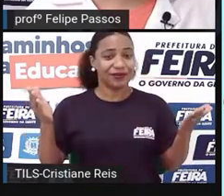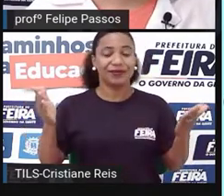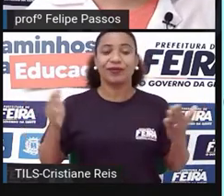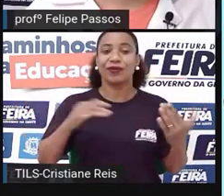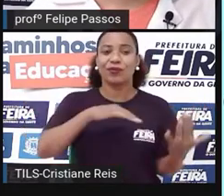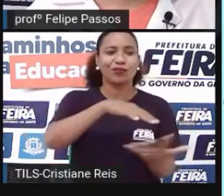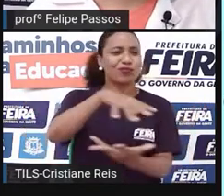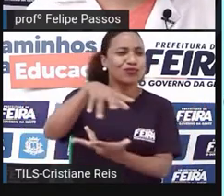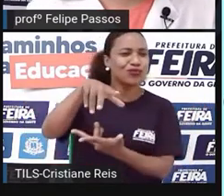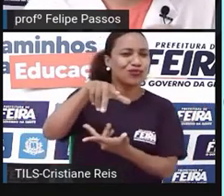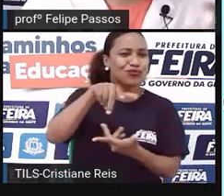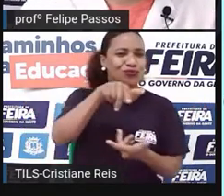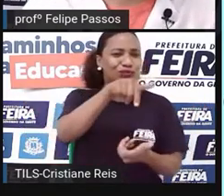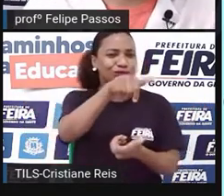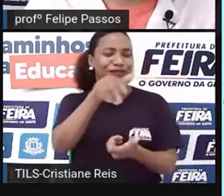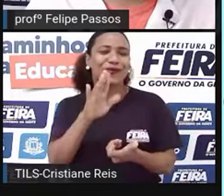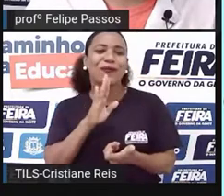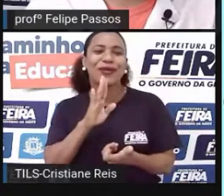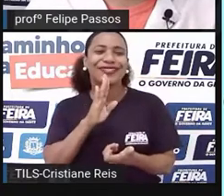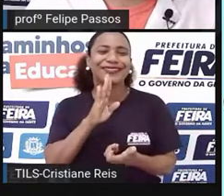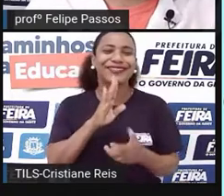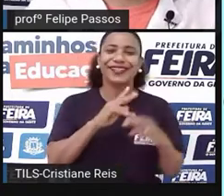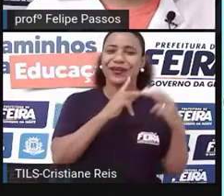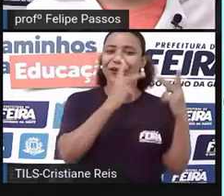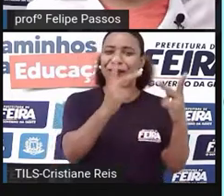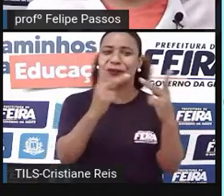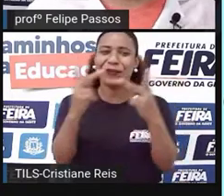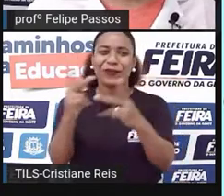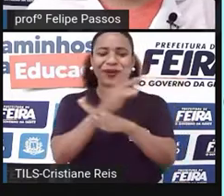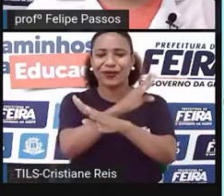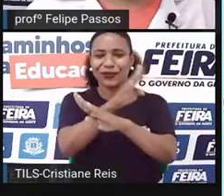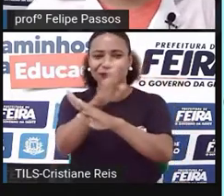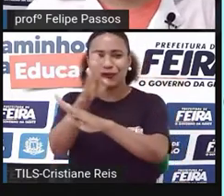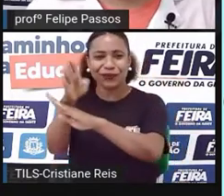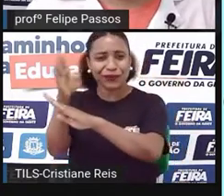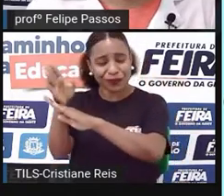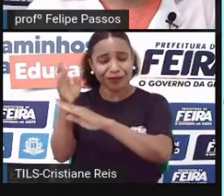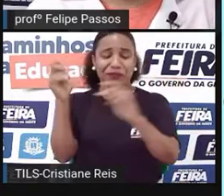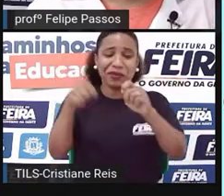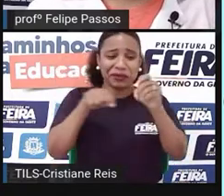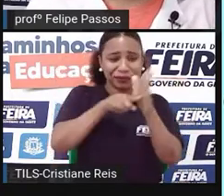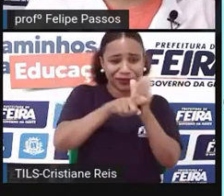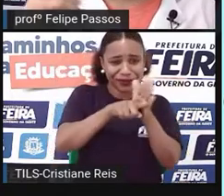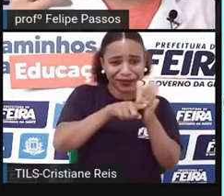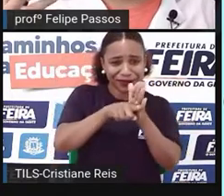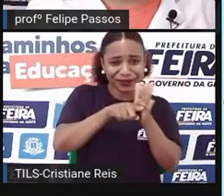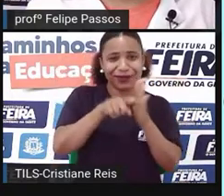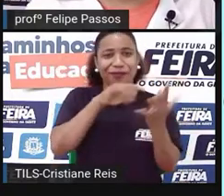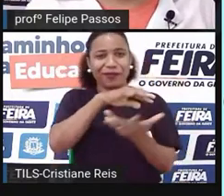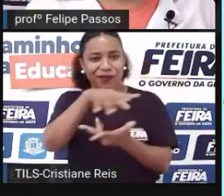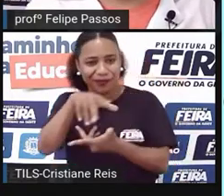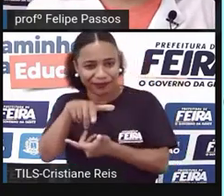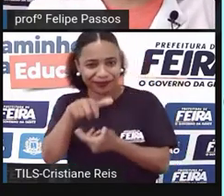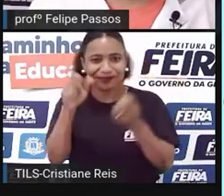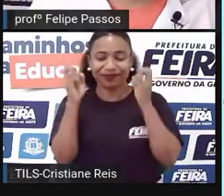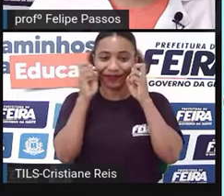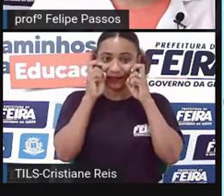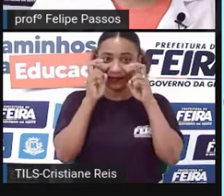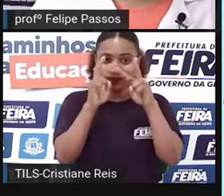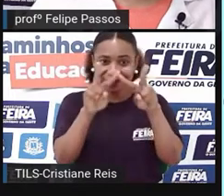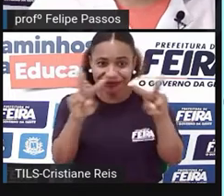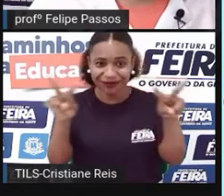o mundo. A gente vê o mundo, a gente lê o mundo de diferentes maneiras. Enxergamos através dos olhos,